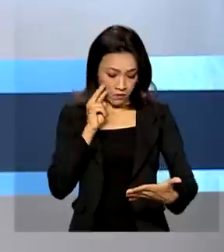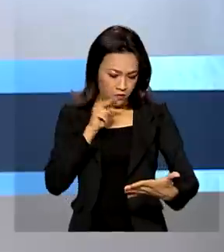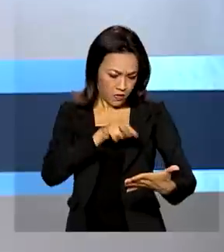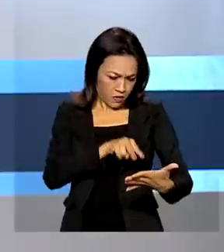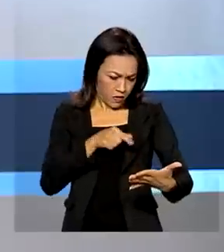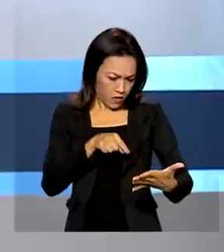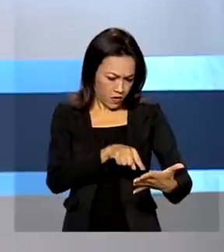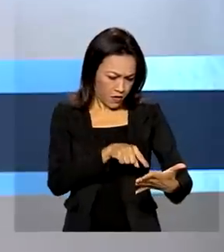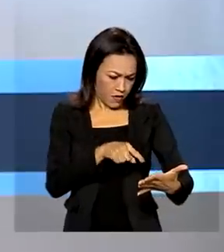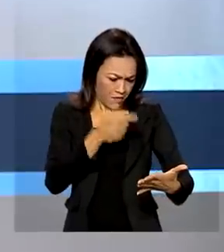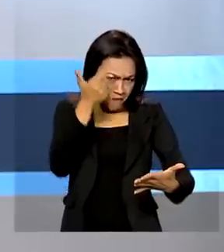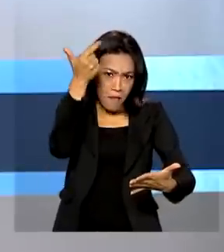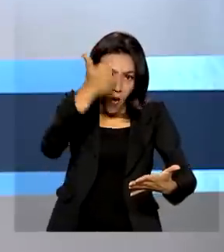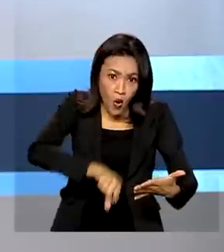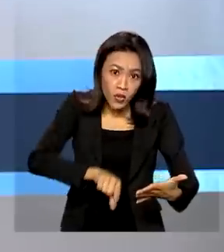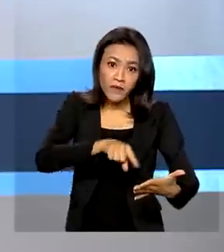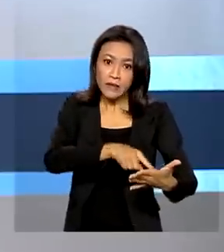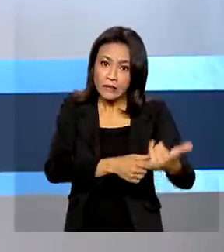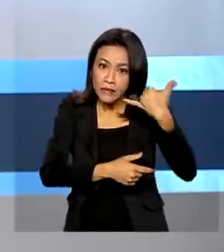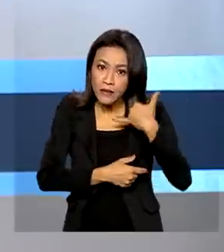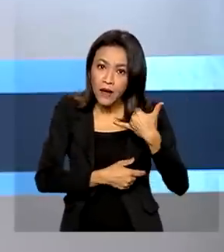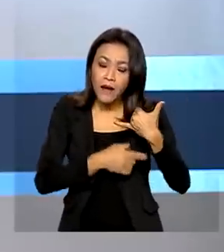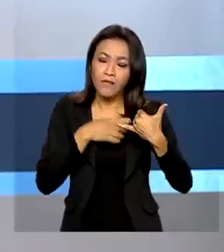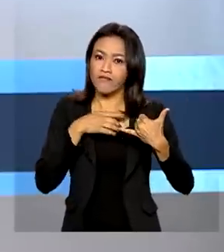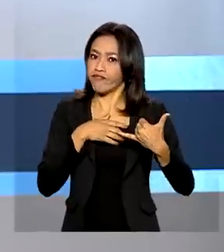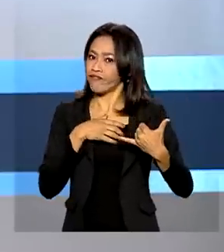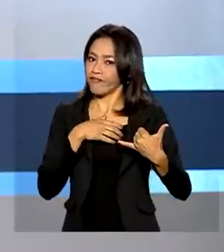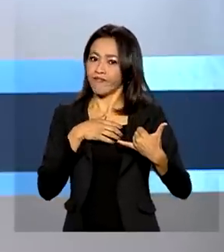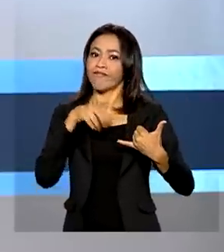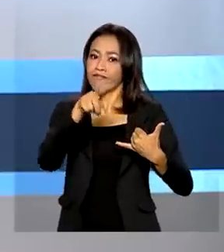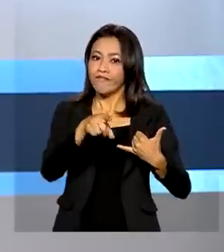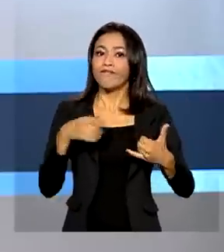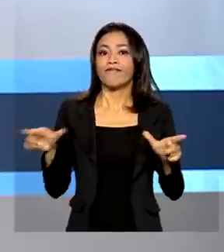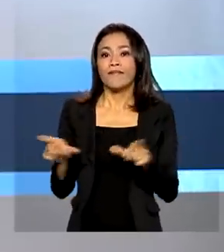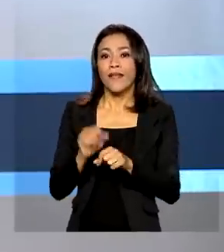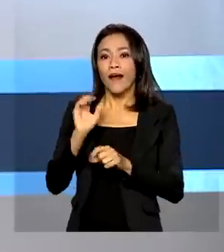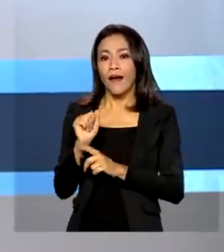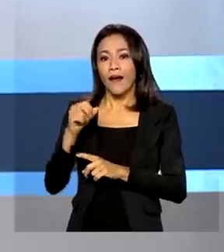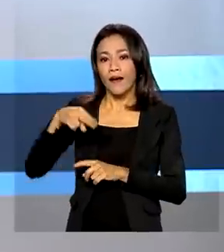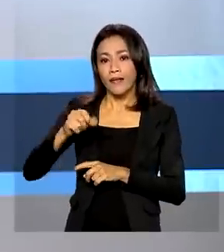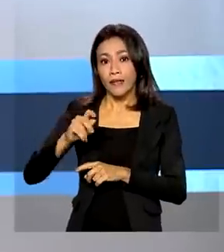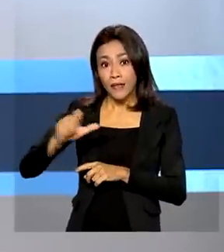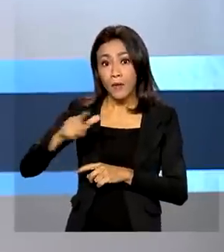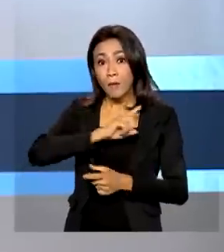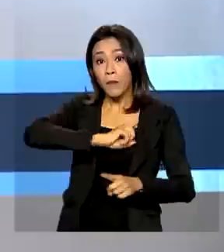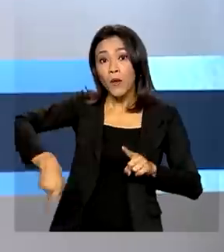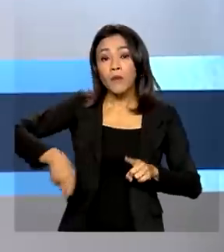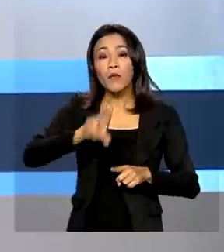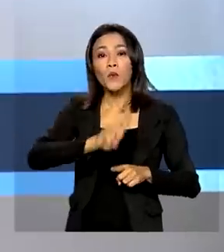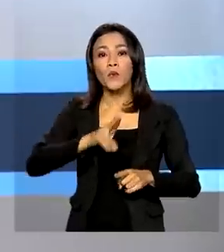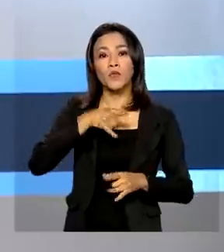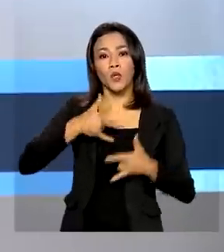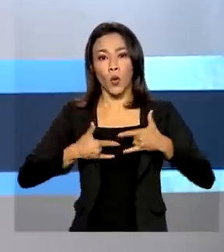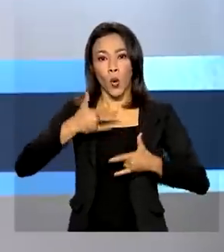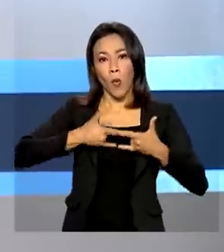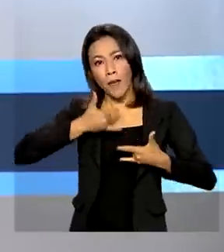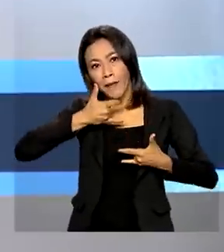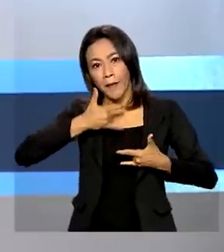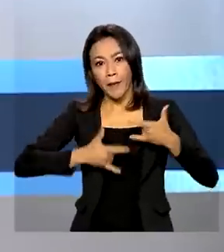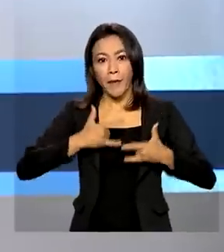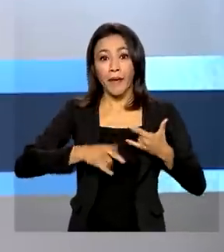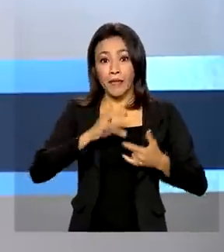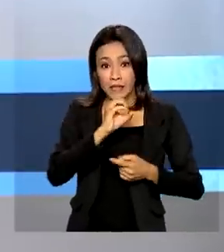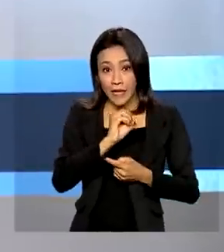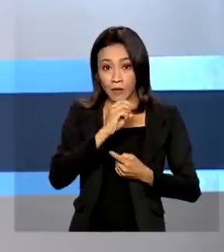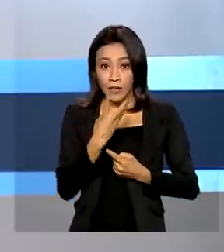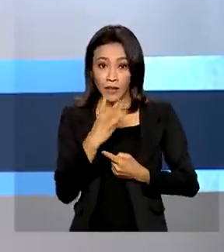para ligar mais vezes ao destinatário. Além disso, a agência quer coibir o uso de robôs. O prefixo 0303